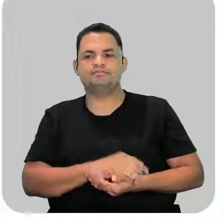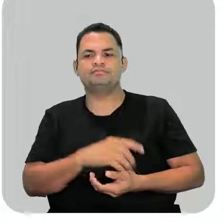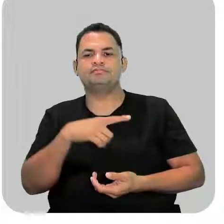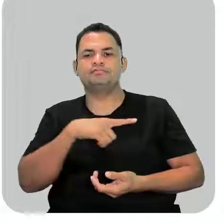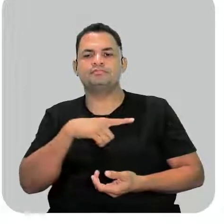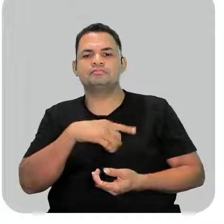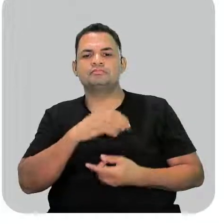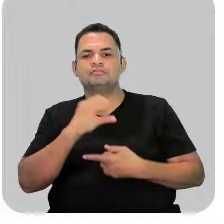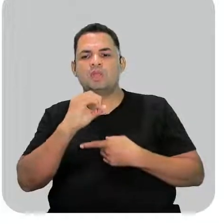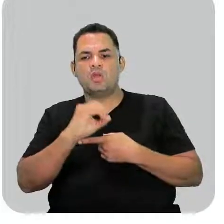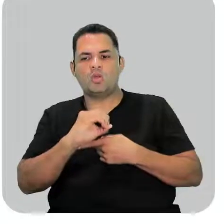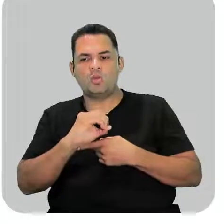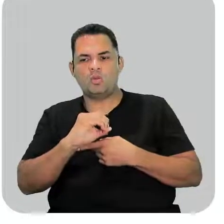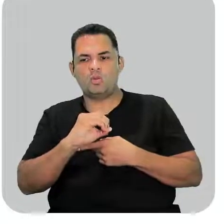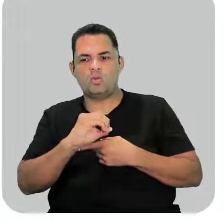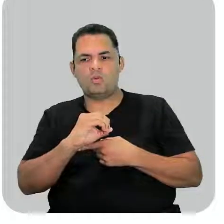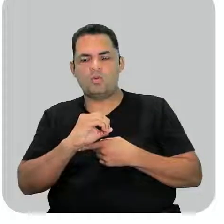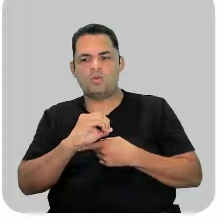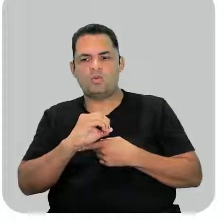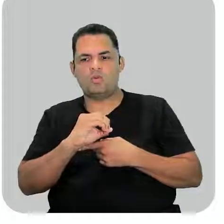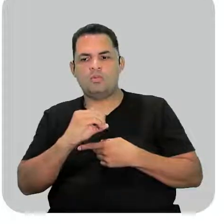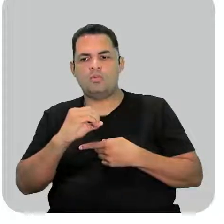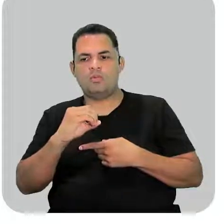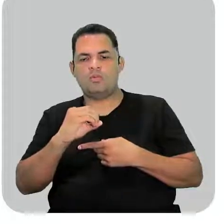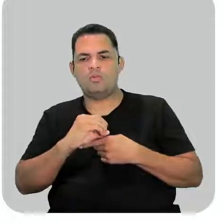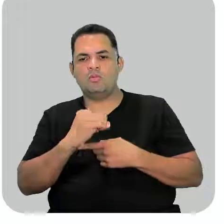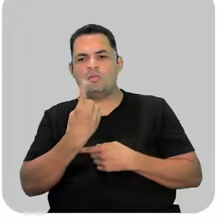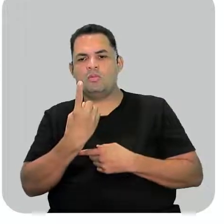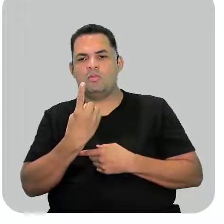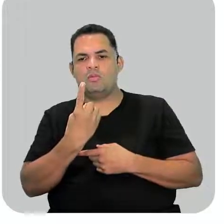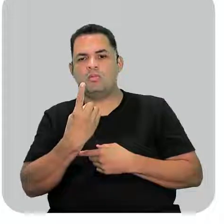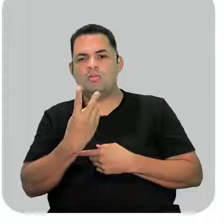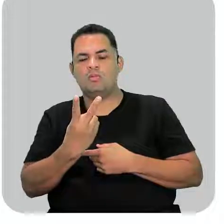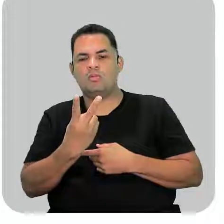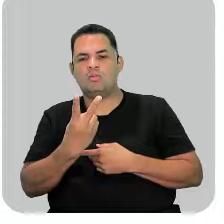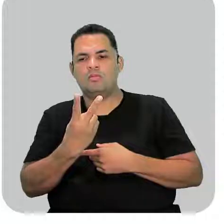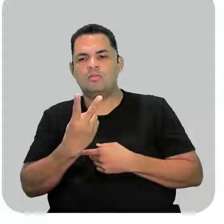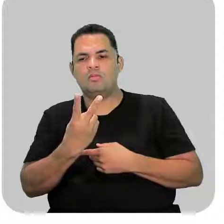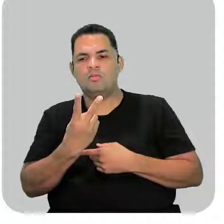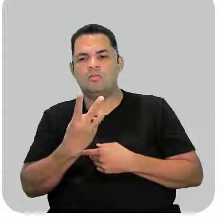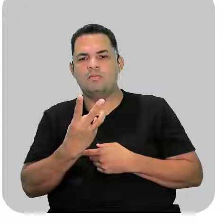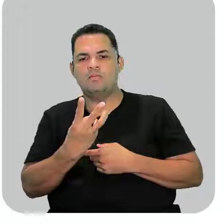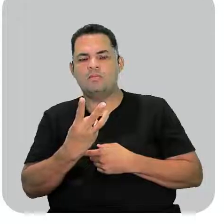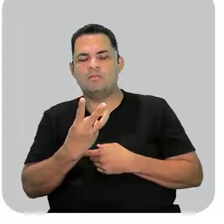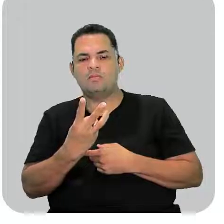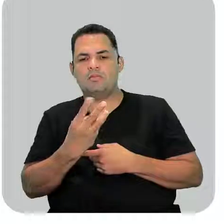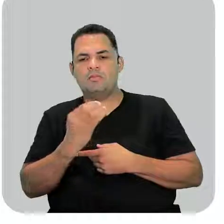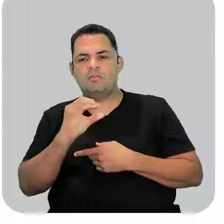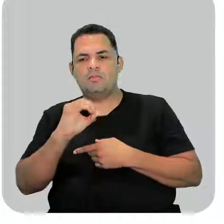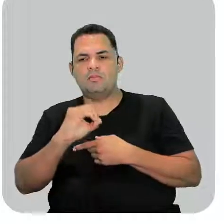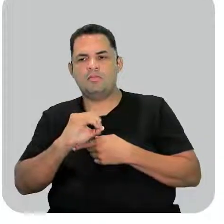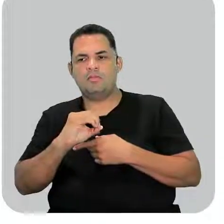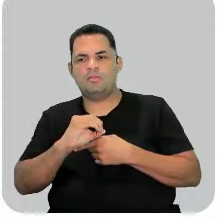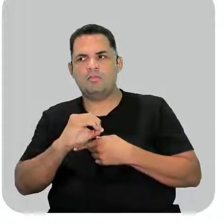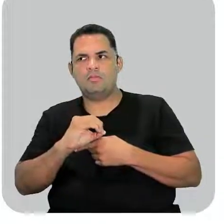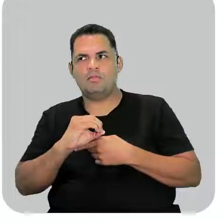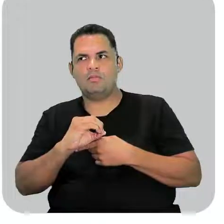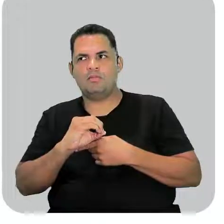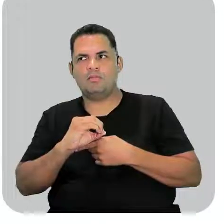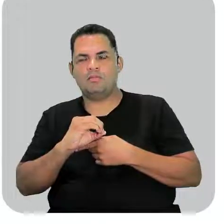tem? Ela tem oxigênio. Ela tem aqui, ó, 1, 2, 3 oxigênio. Vou botar, ó,